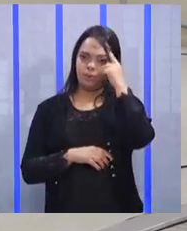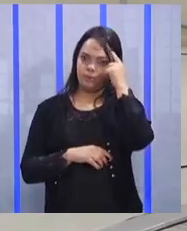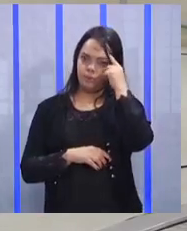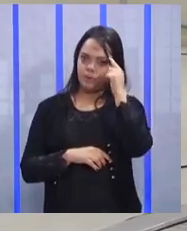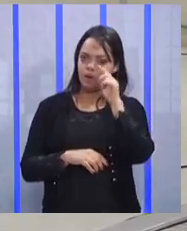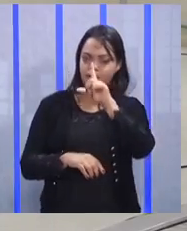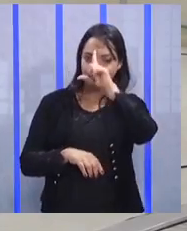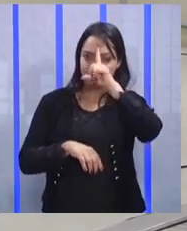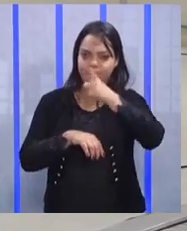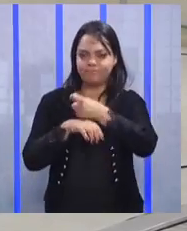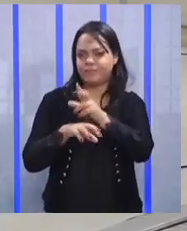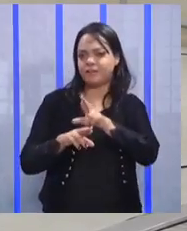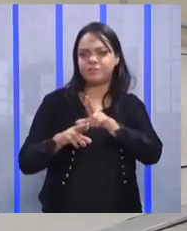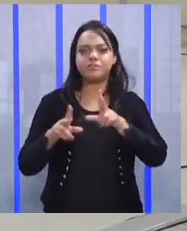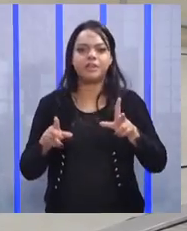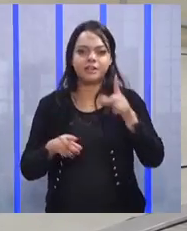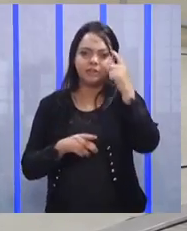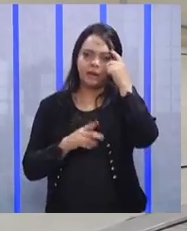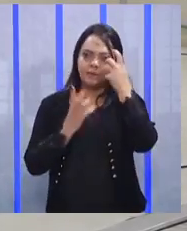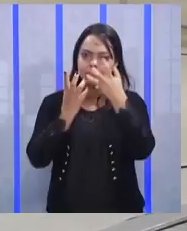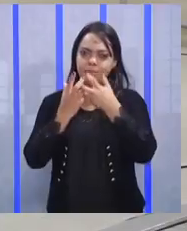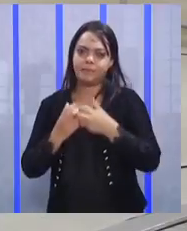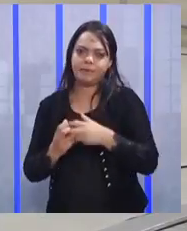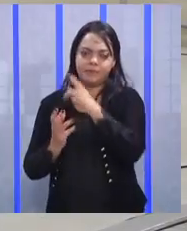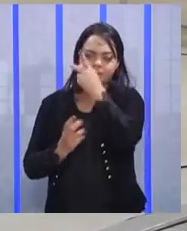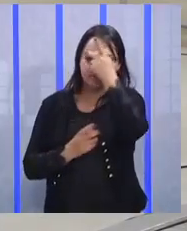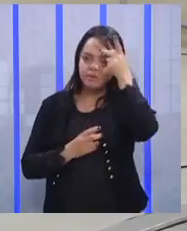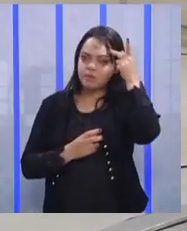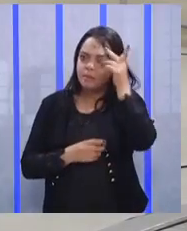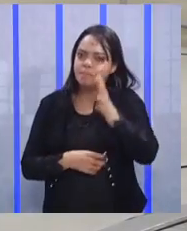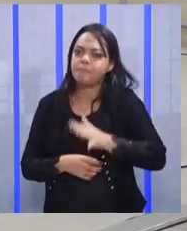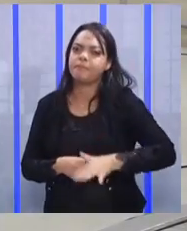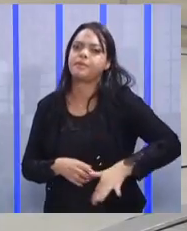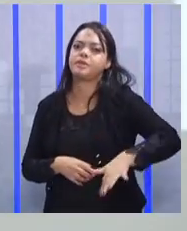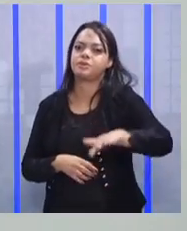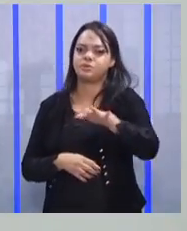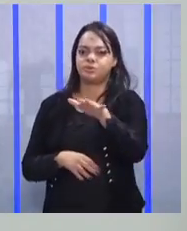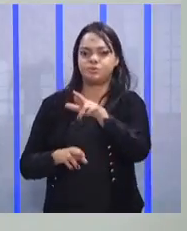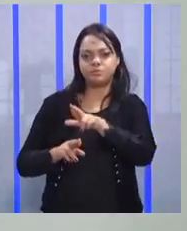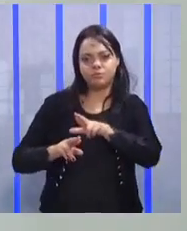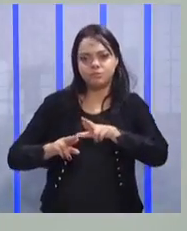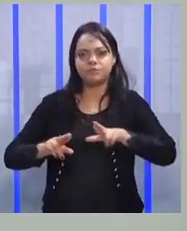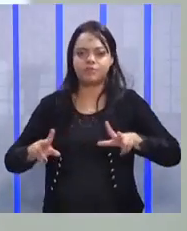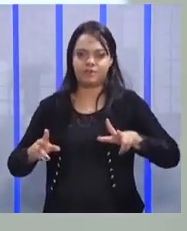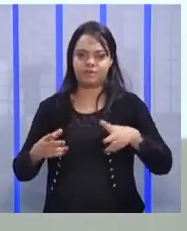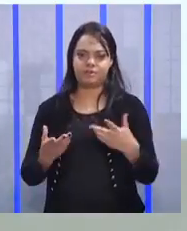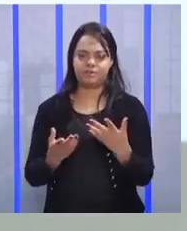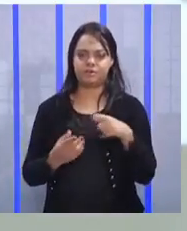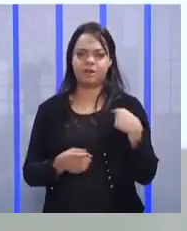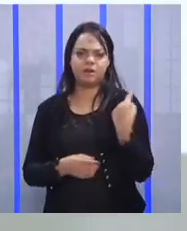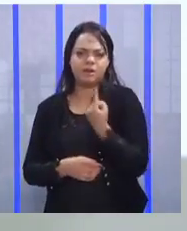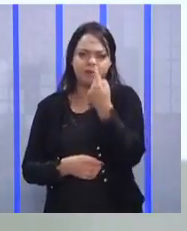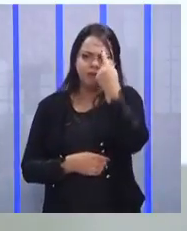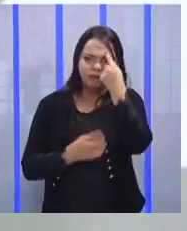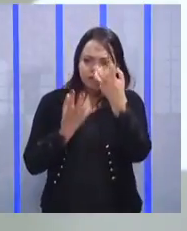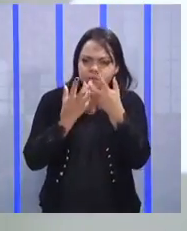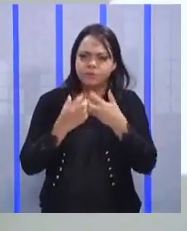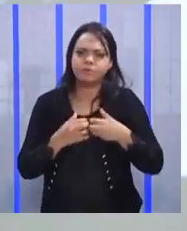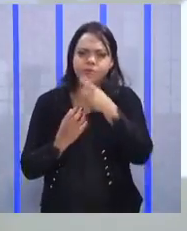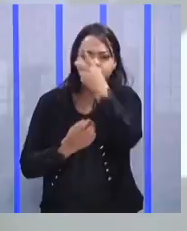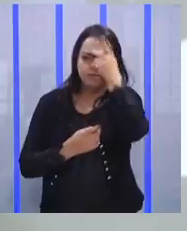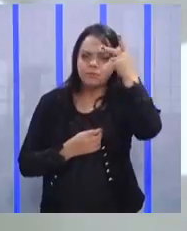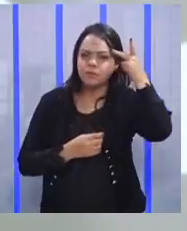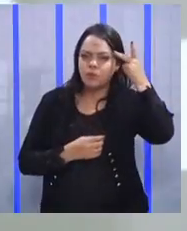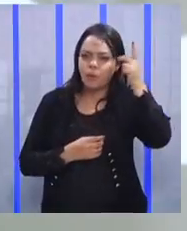líder pensa em pessoas. É diferente. Não é? Quando a gente pensa em pessoas, coloca as